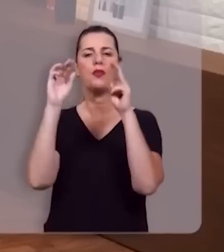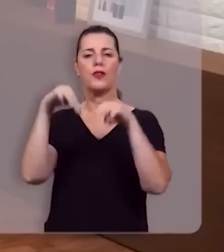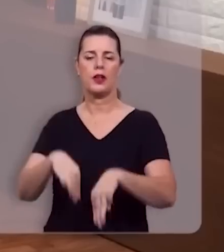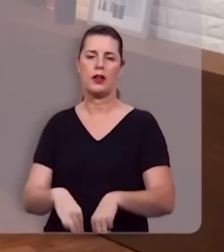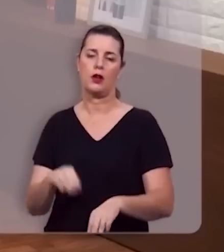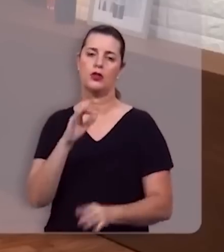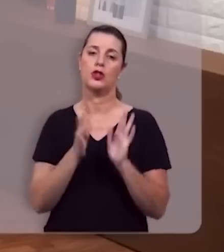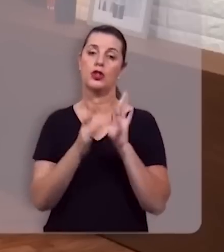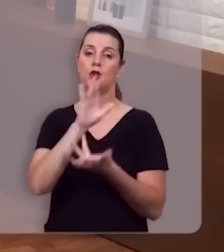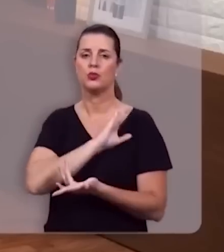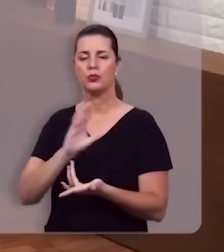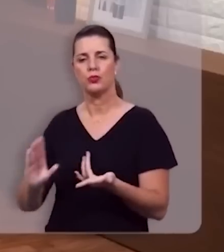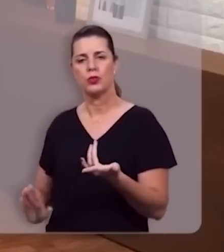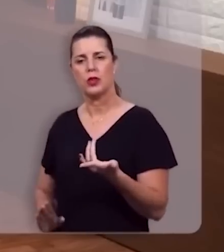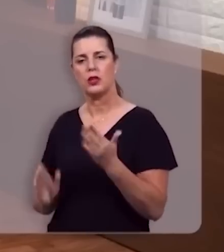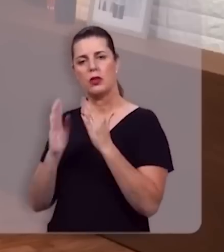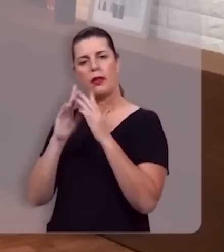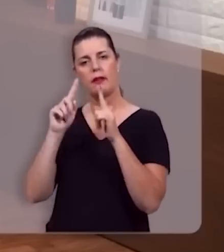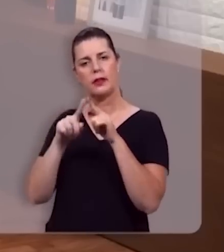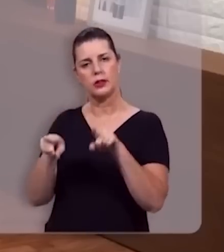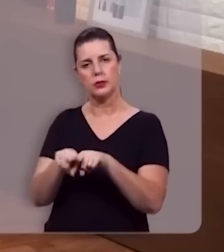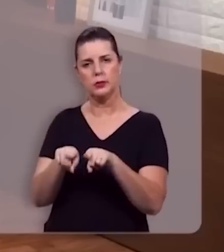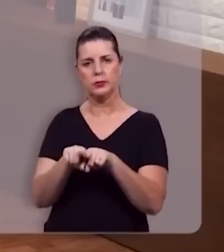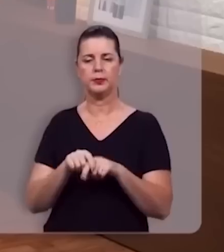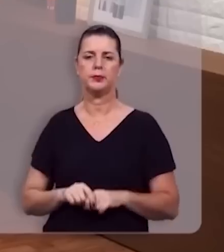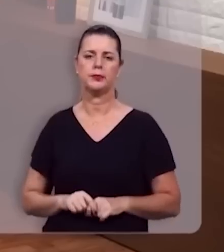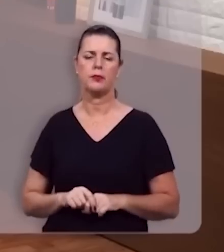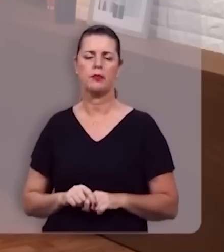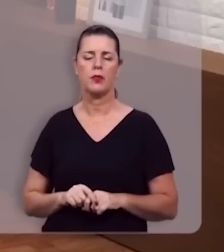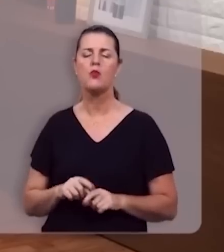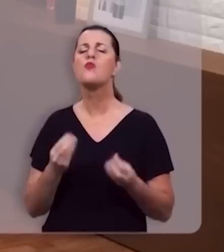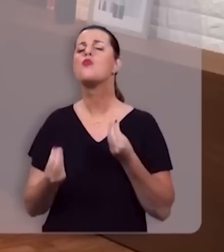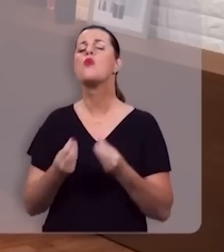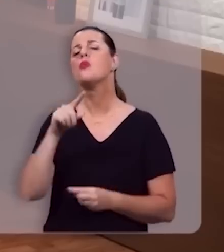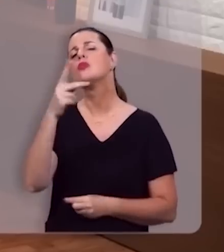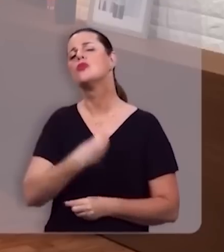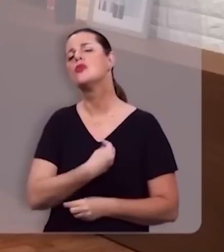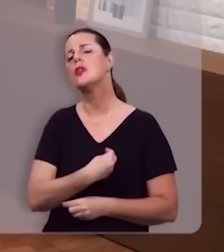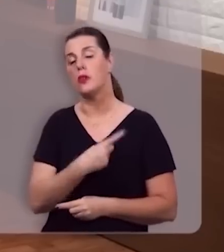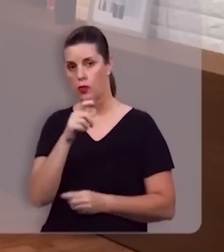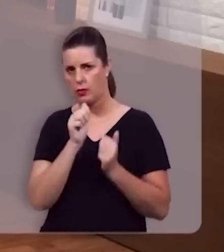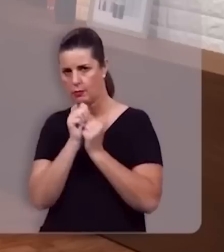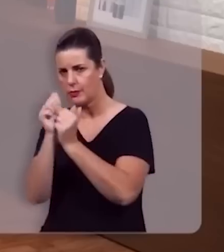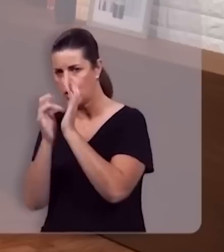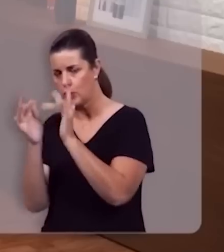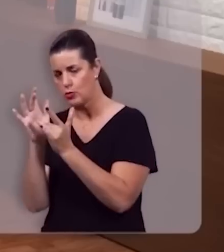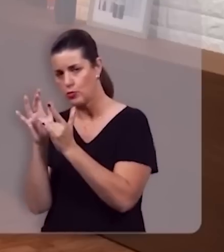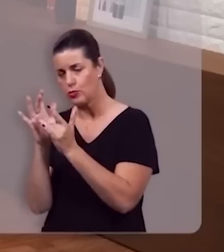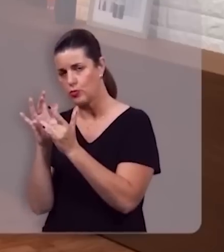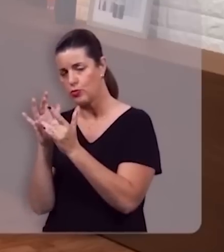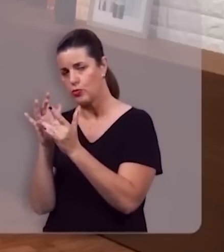de Cristo e da sua igreja. De que lado você está? Você é um seguidor de Cristo?